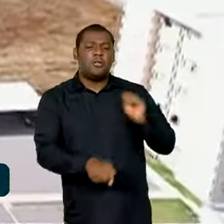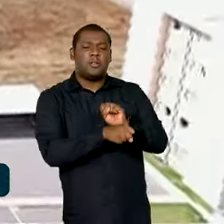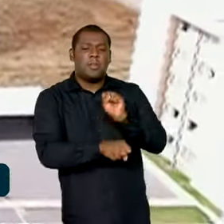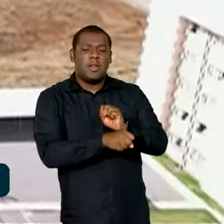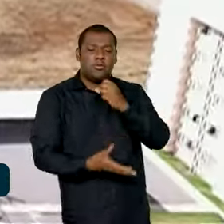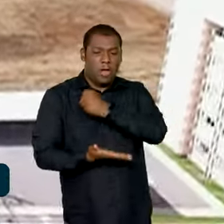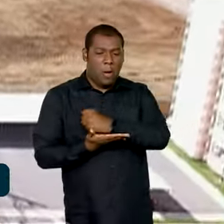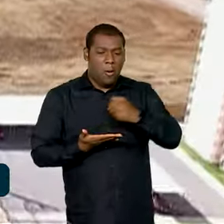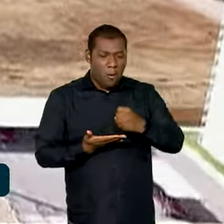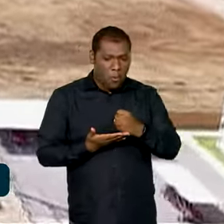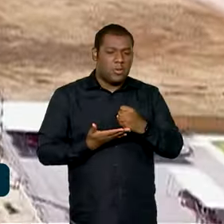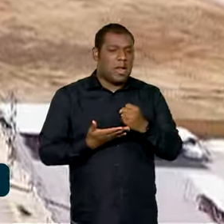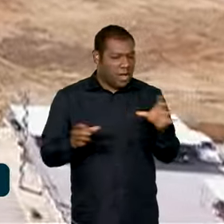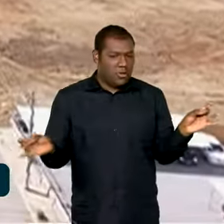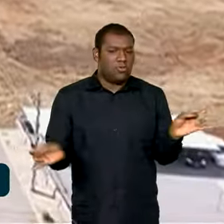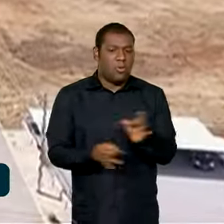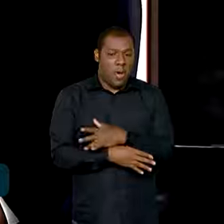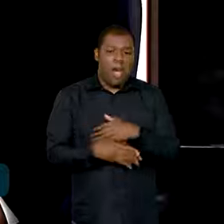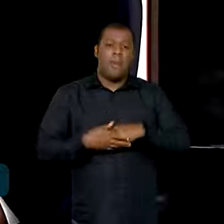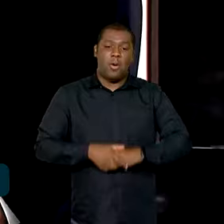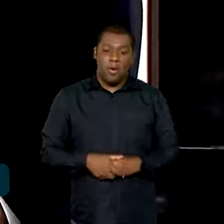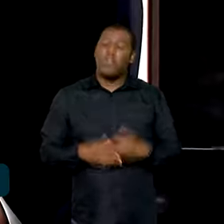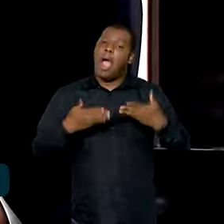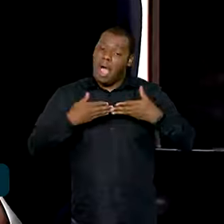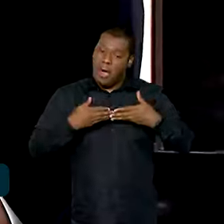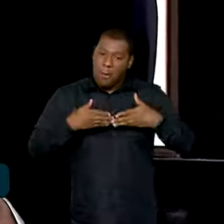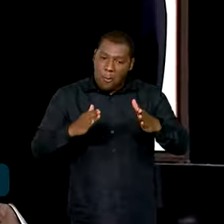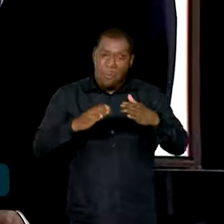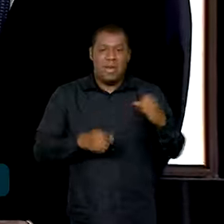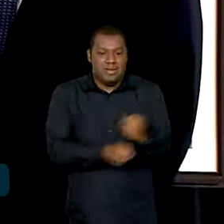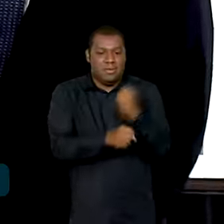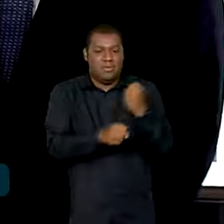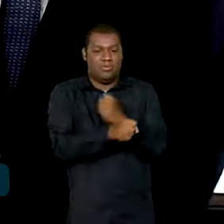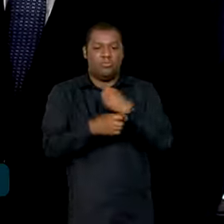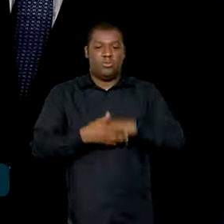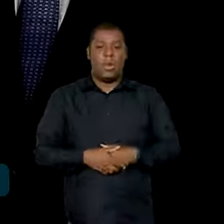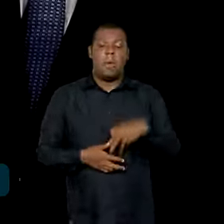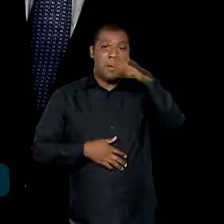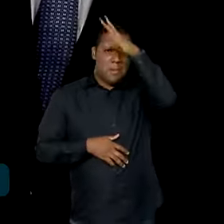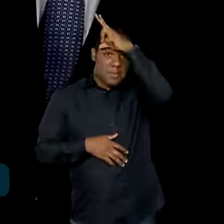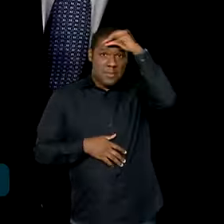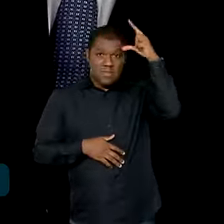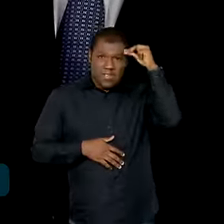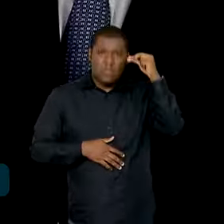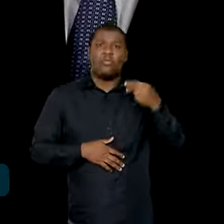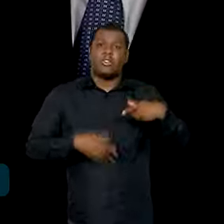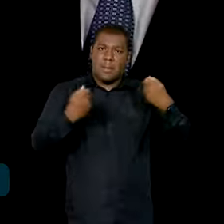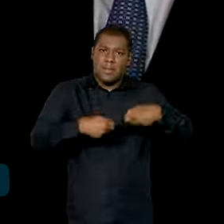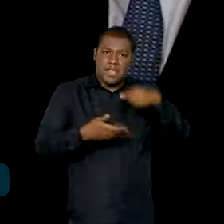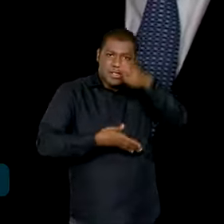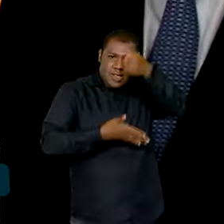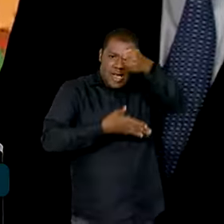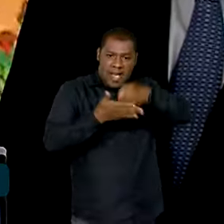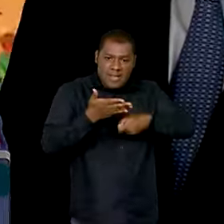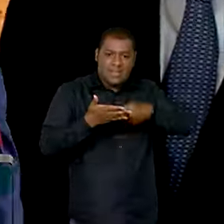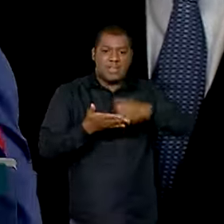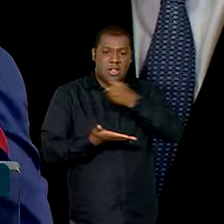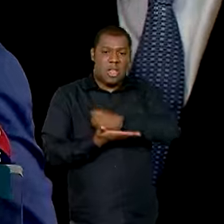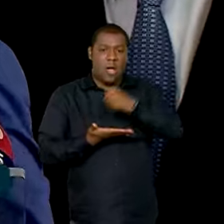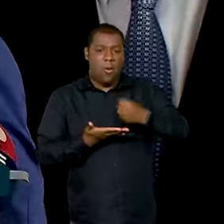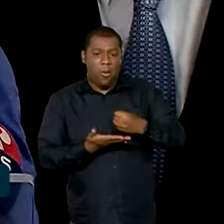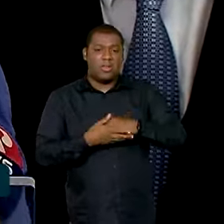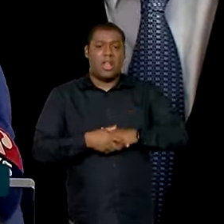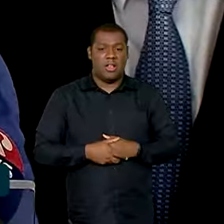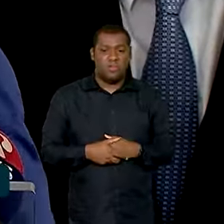contratos para a parceria nas obras. As construtoras, as prefeituras vão ter que assinar, encaminhar os contratos para a nossa